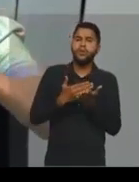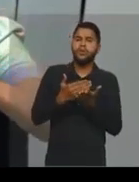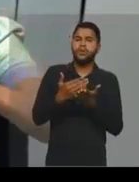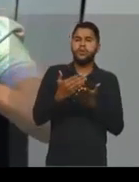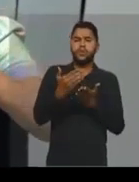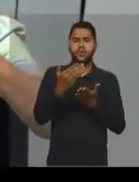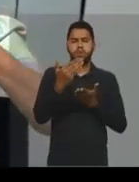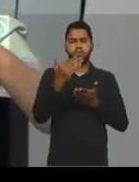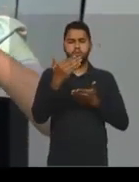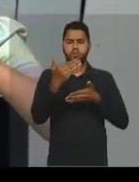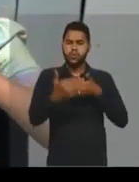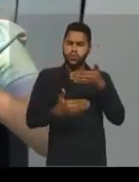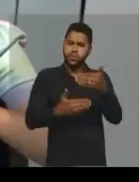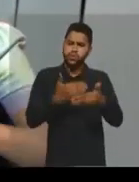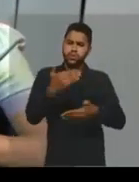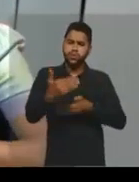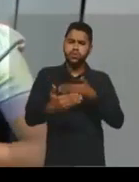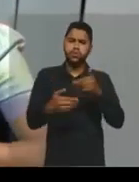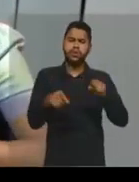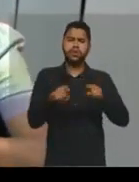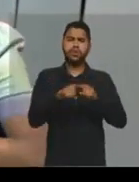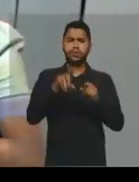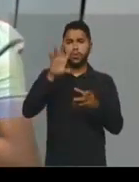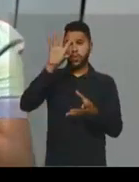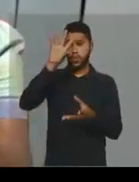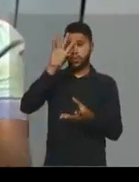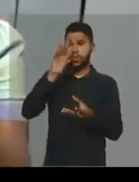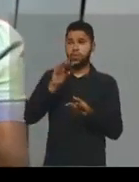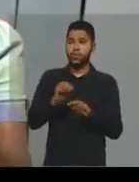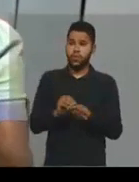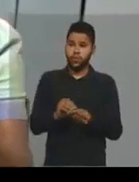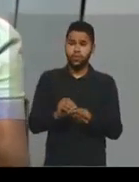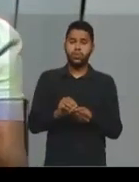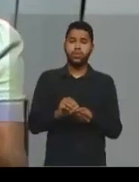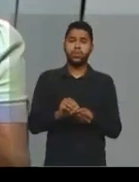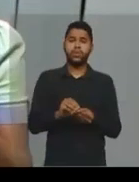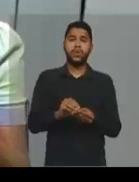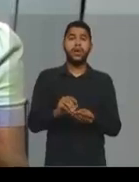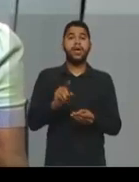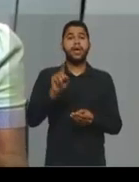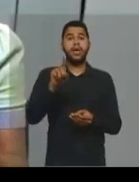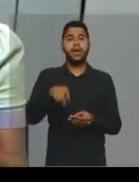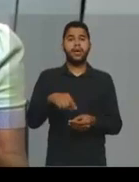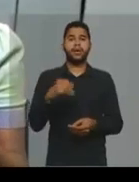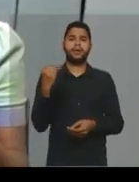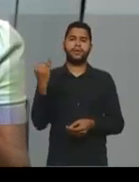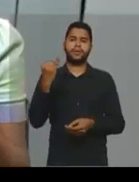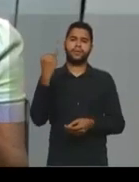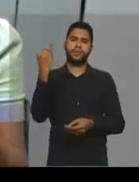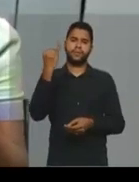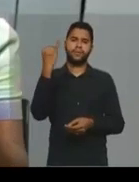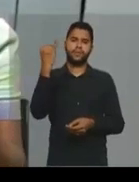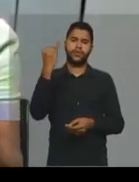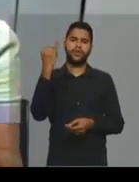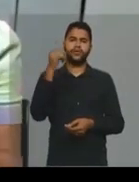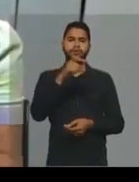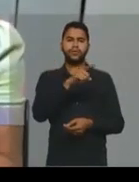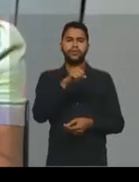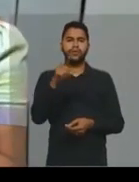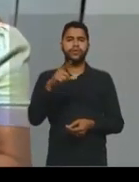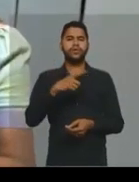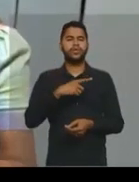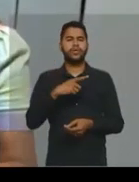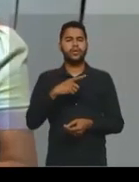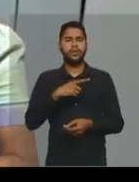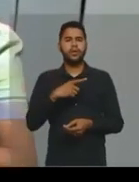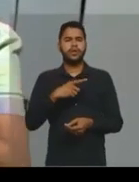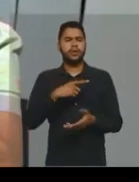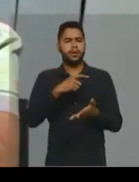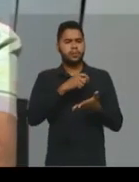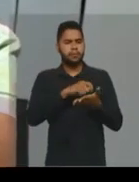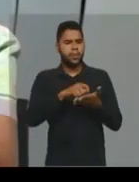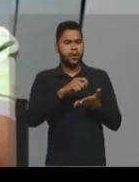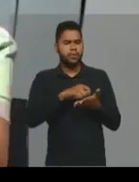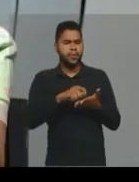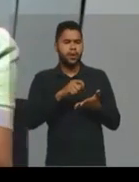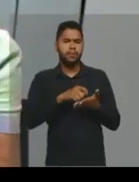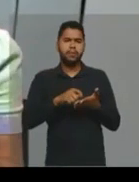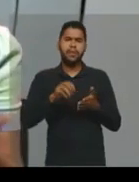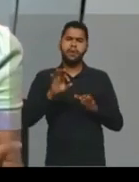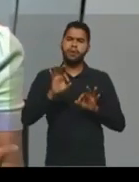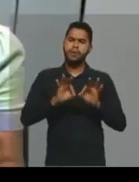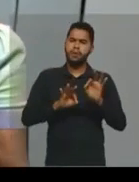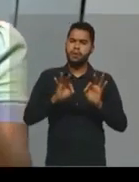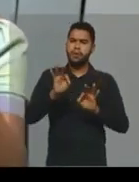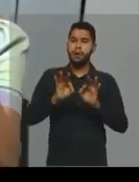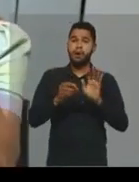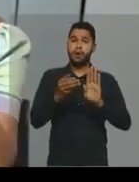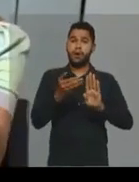um desenvolvimento e uma conclusão. Então, isso é importante que você tenha, que você escreve, que você faça um